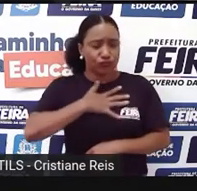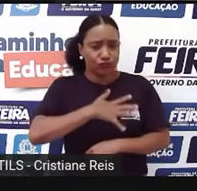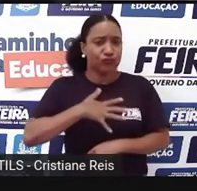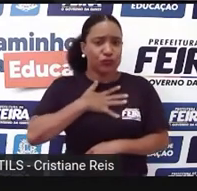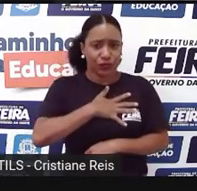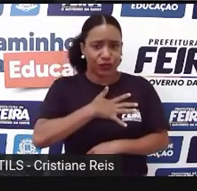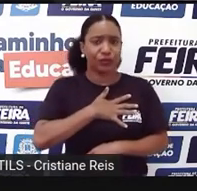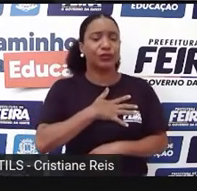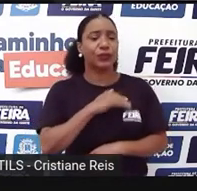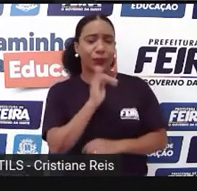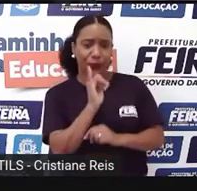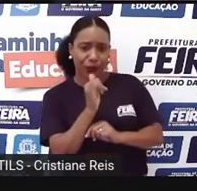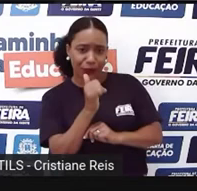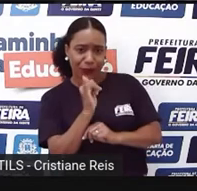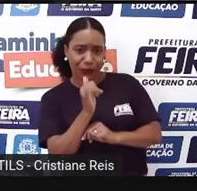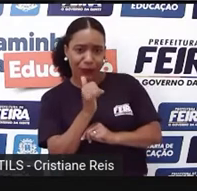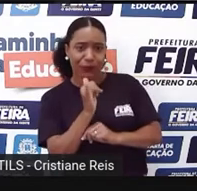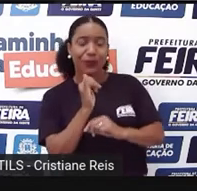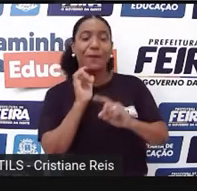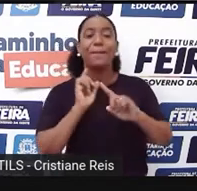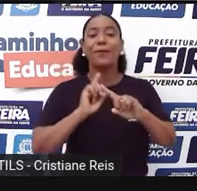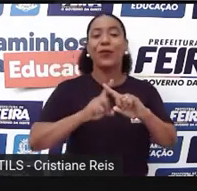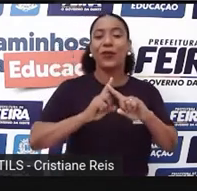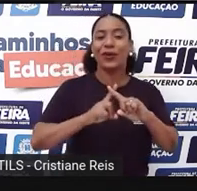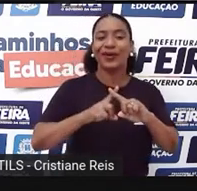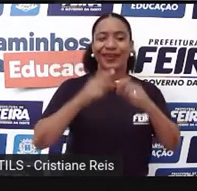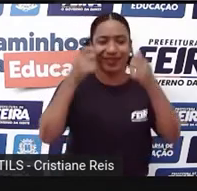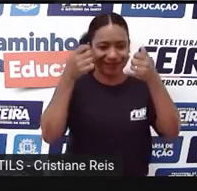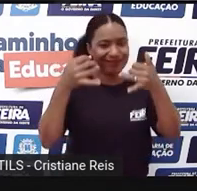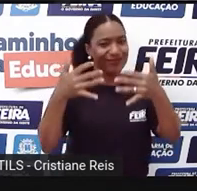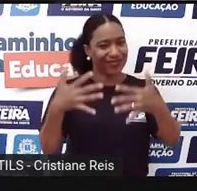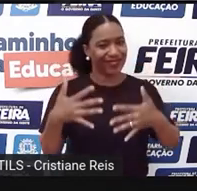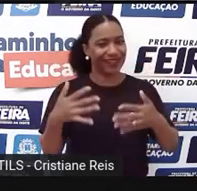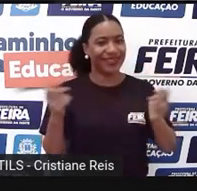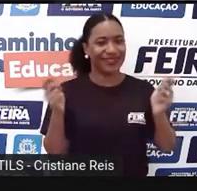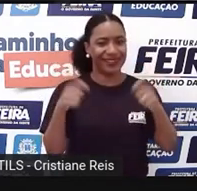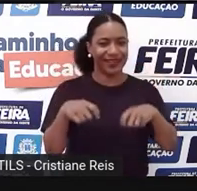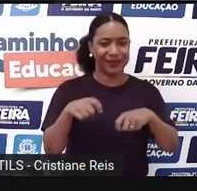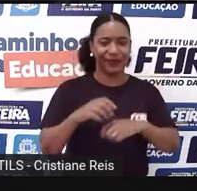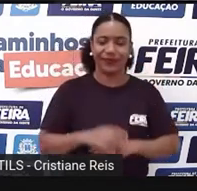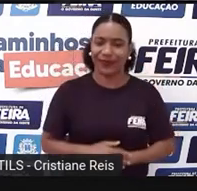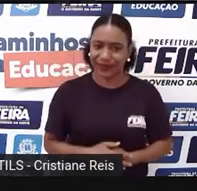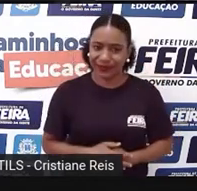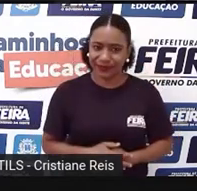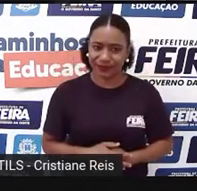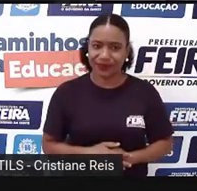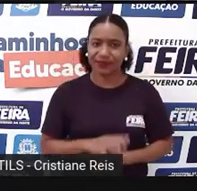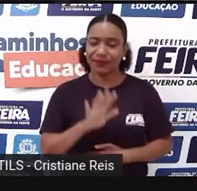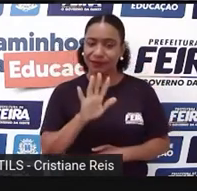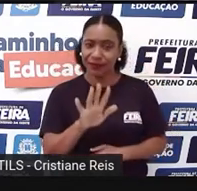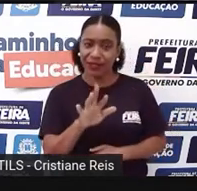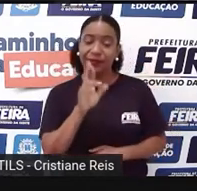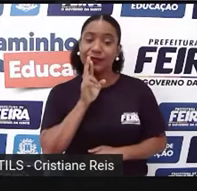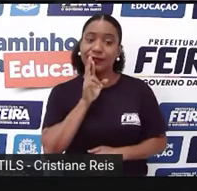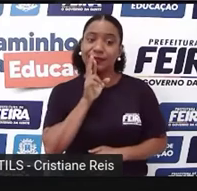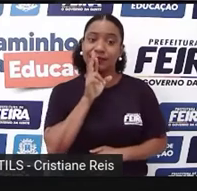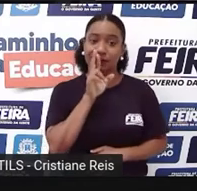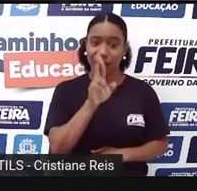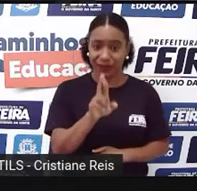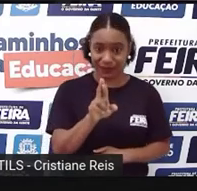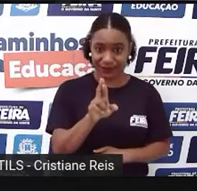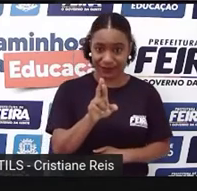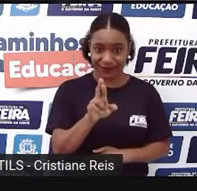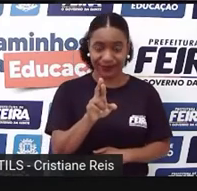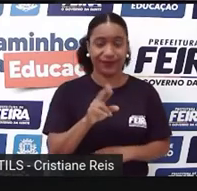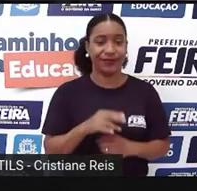quê? E completar a sentença. Mas se por acaso você for responder esta pergunta aqui, why